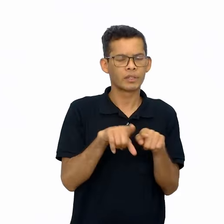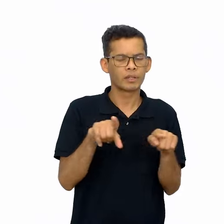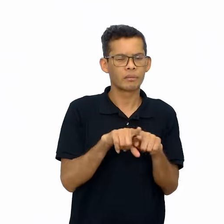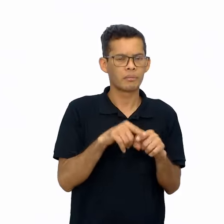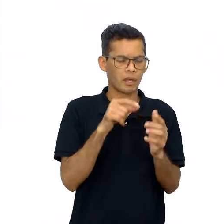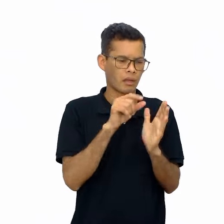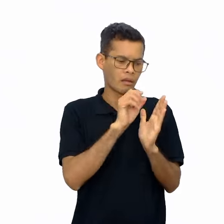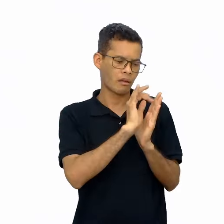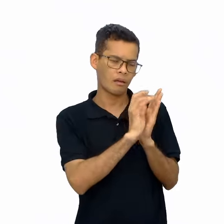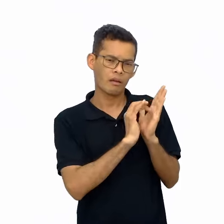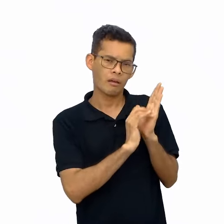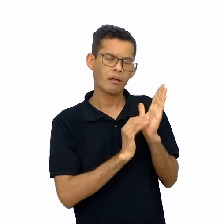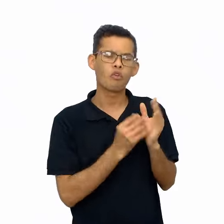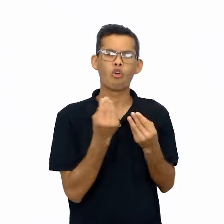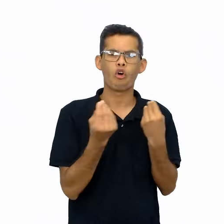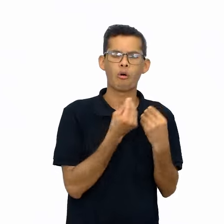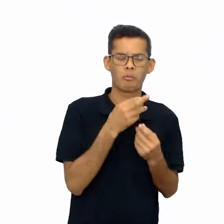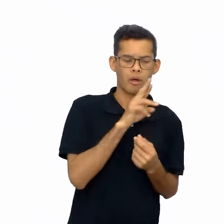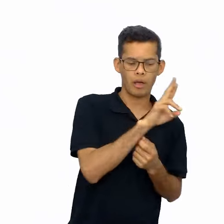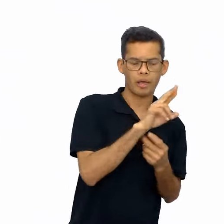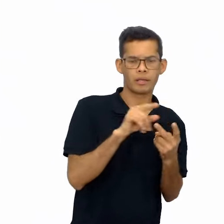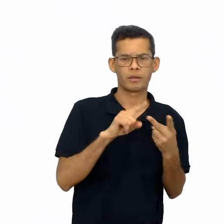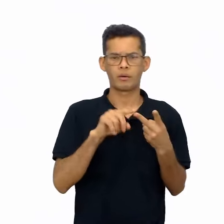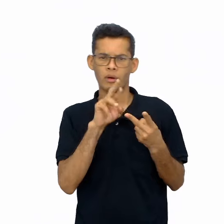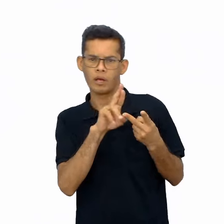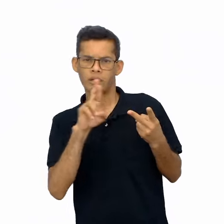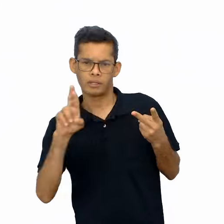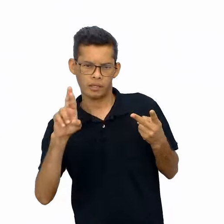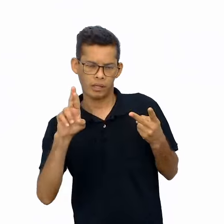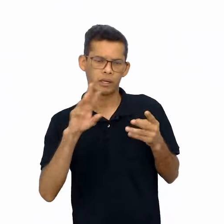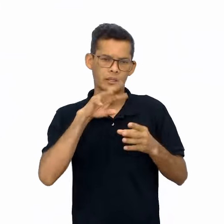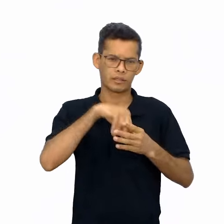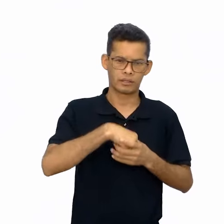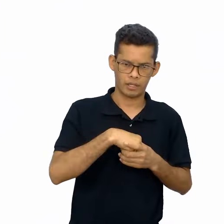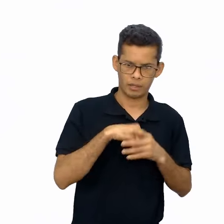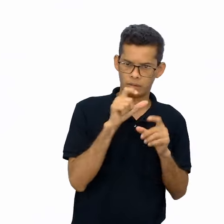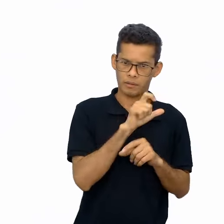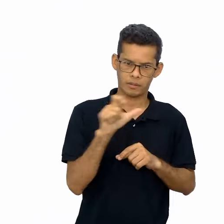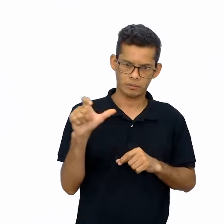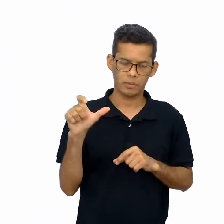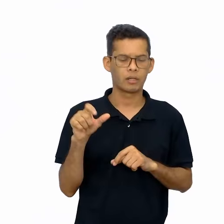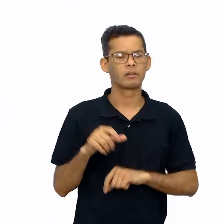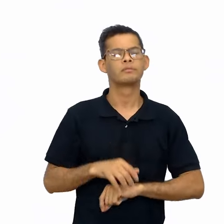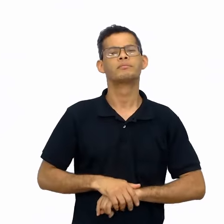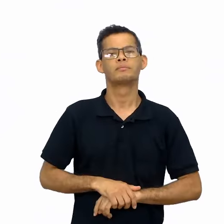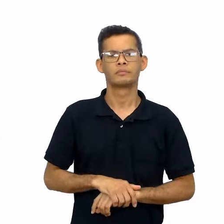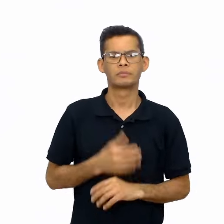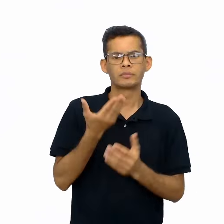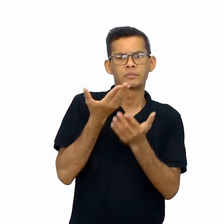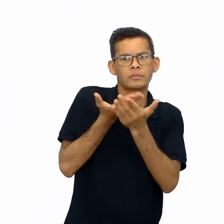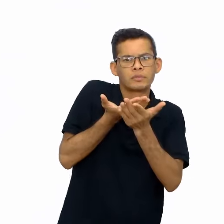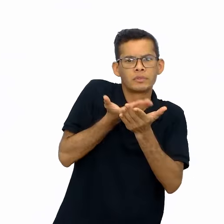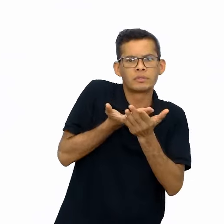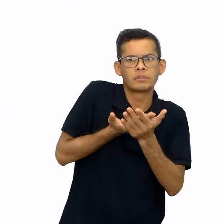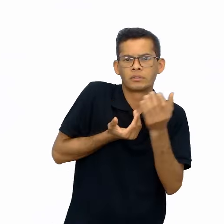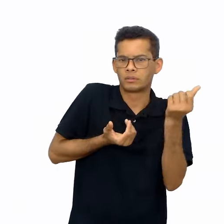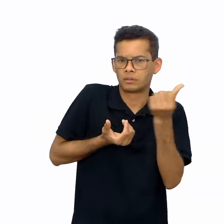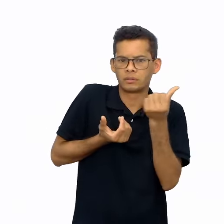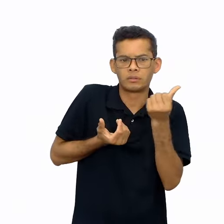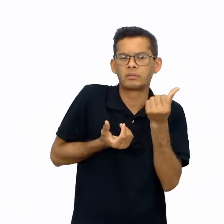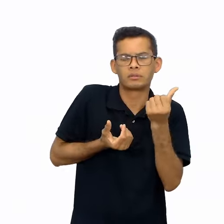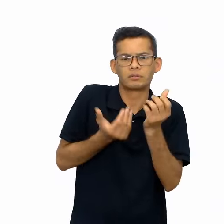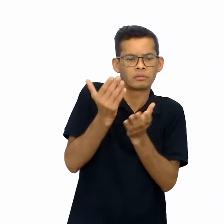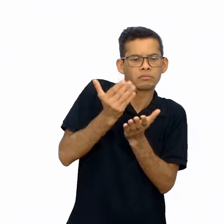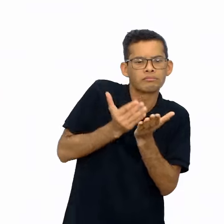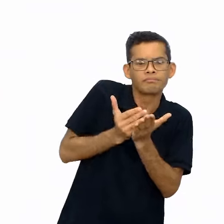explora o emprego do R e o RR no contexto intervocálico. A aula 6 marca o